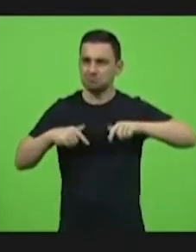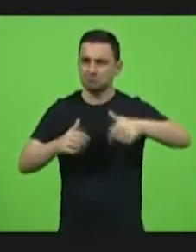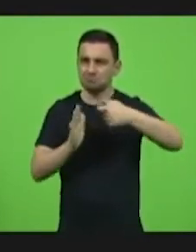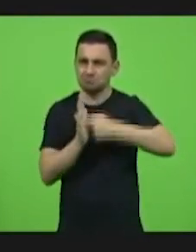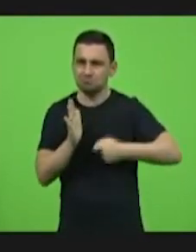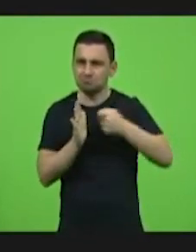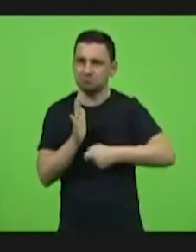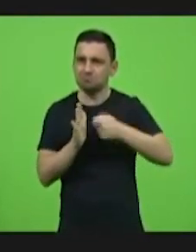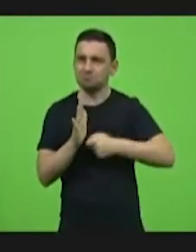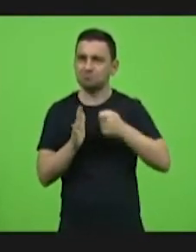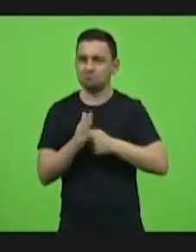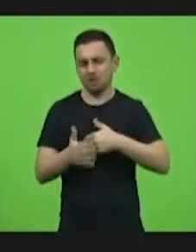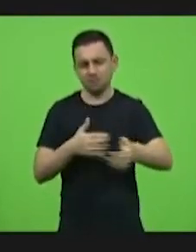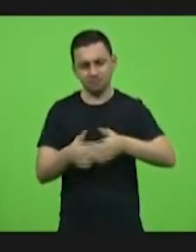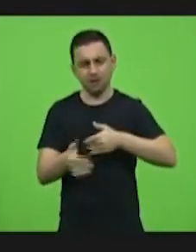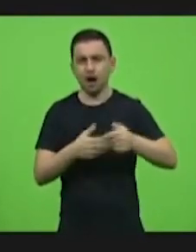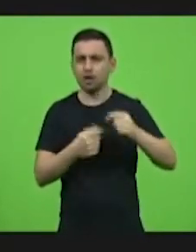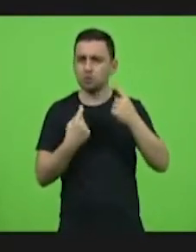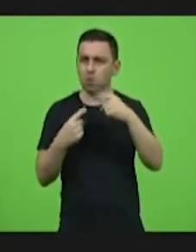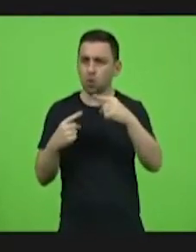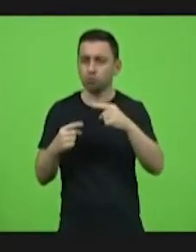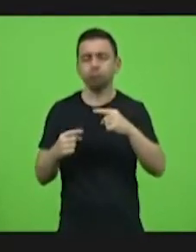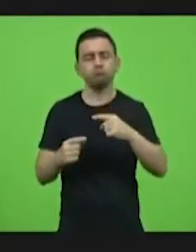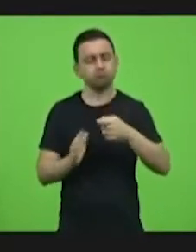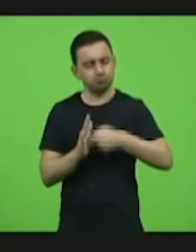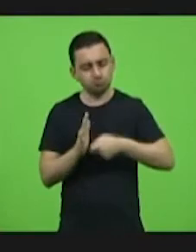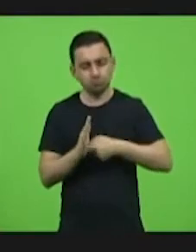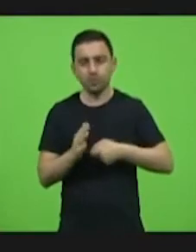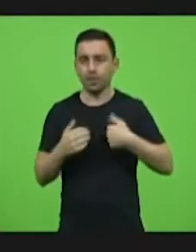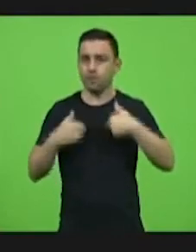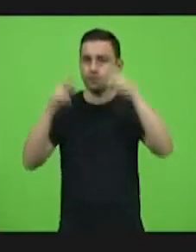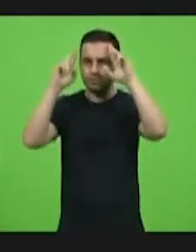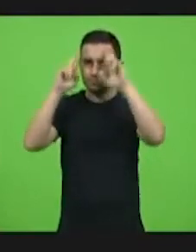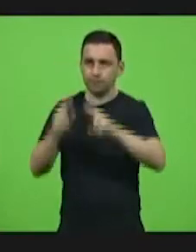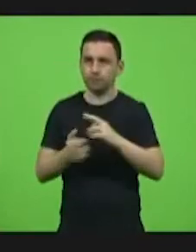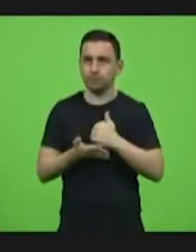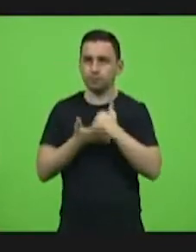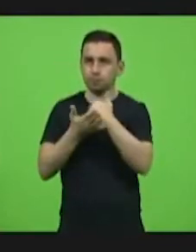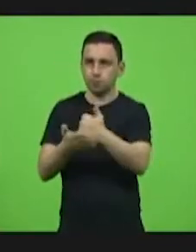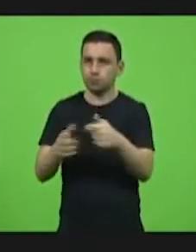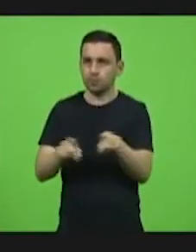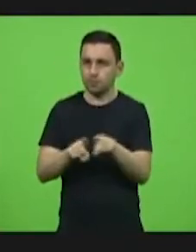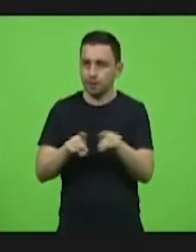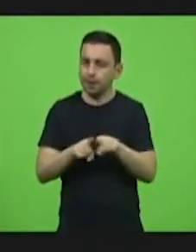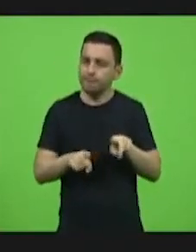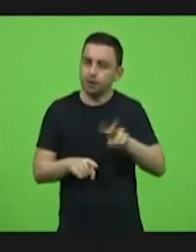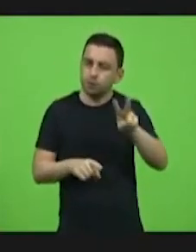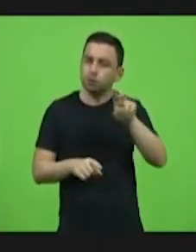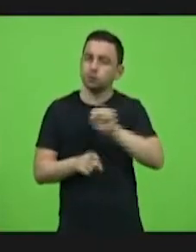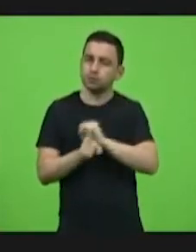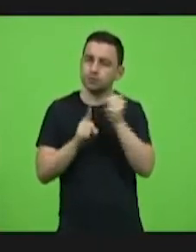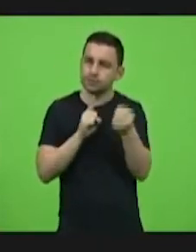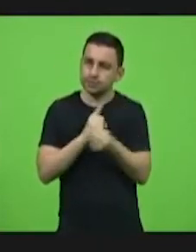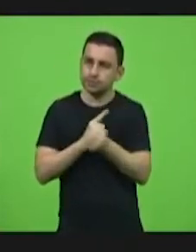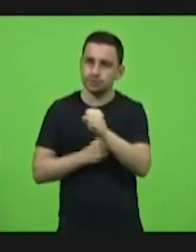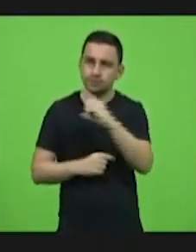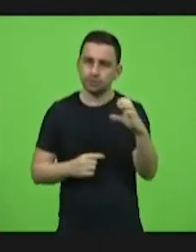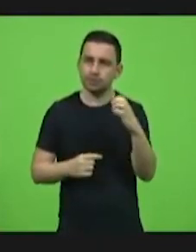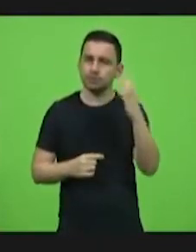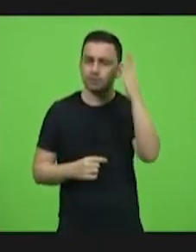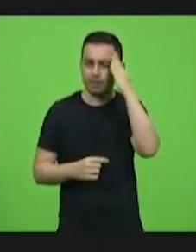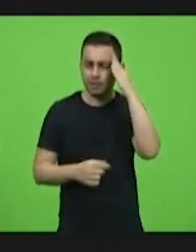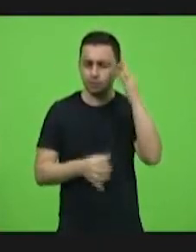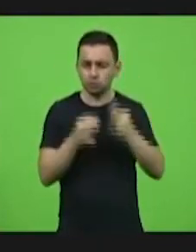acusações caluniosas. Então, tem meu respeito, tem meu apoio, e tem o seu valor para a sociedade catarinense. E eu creio que a justiça será